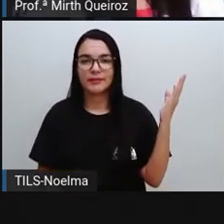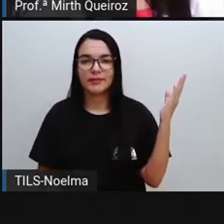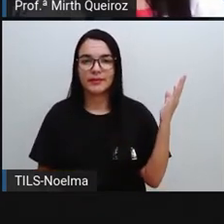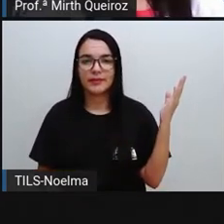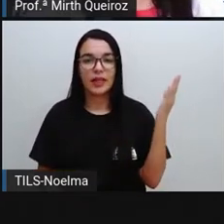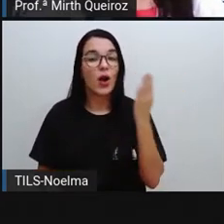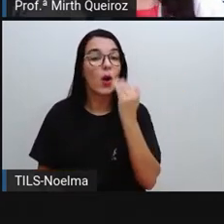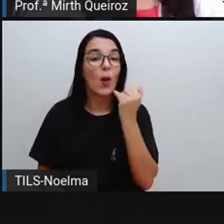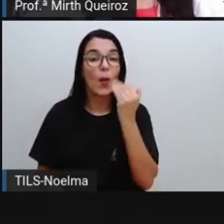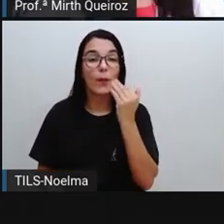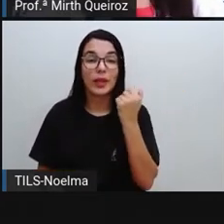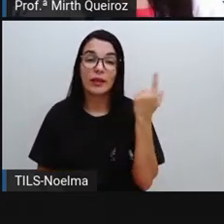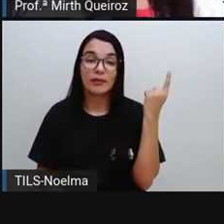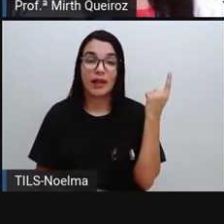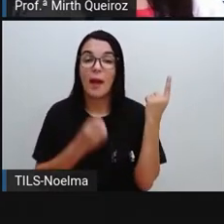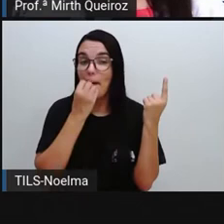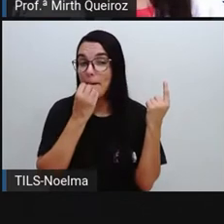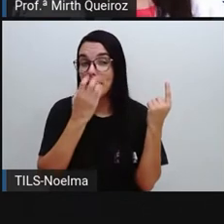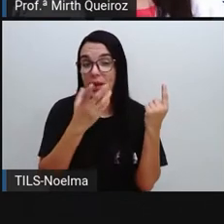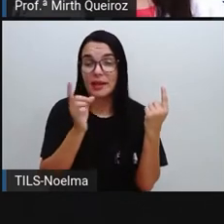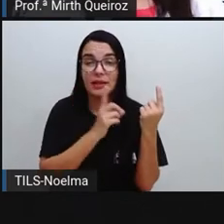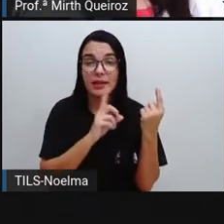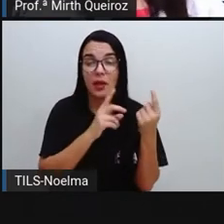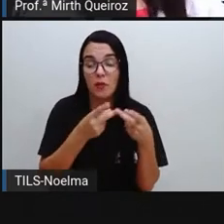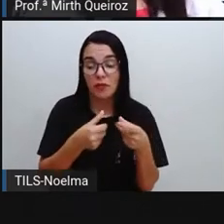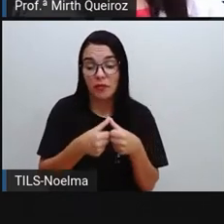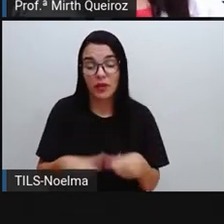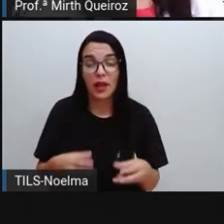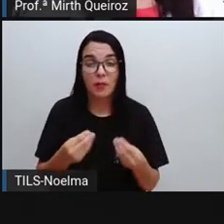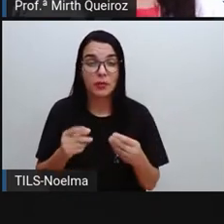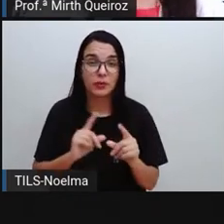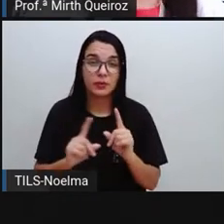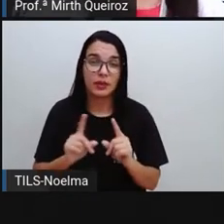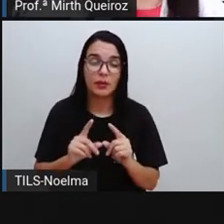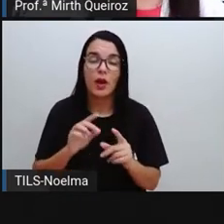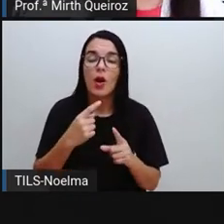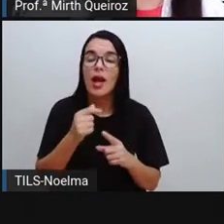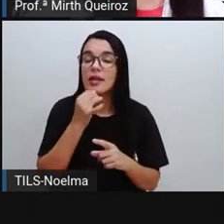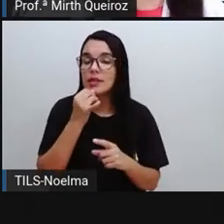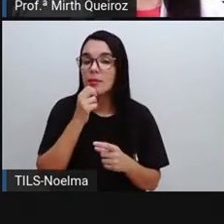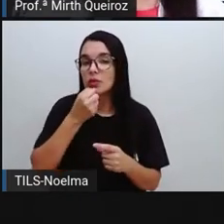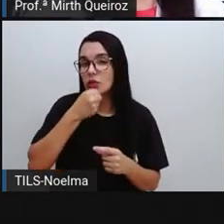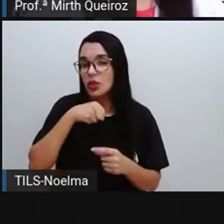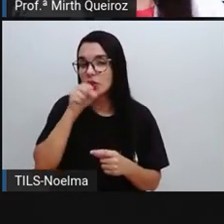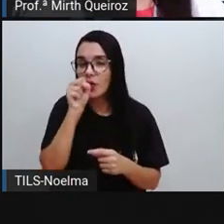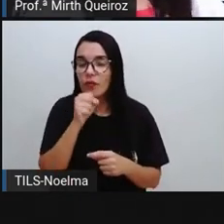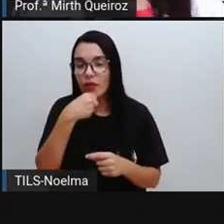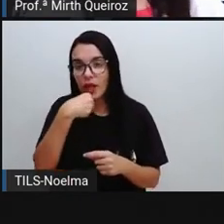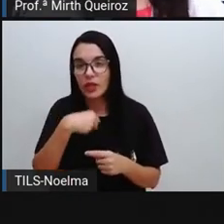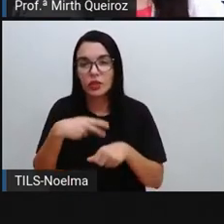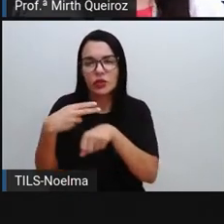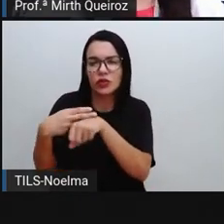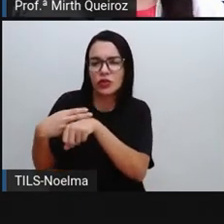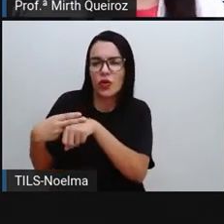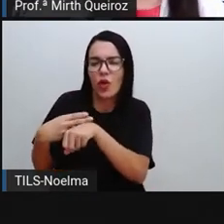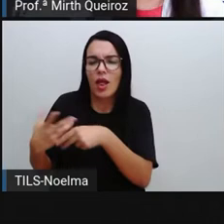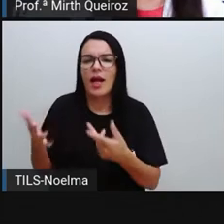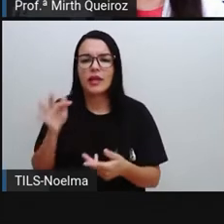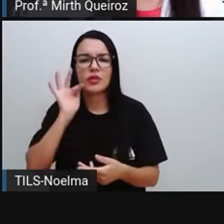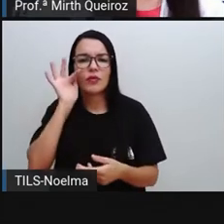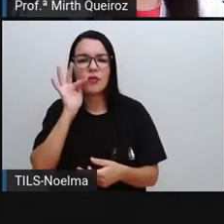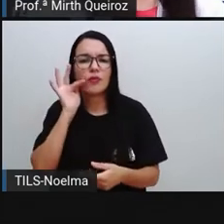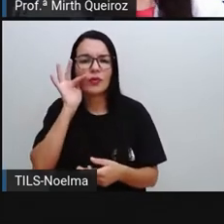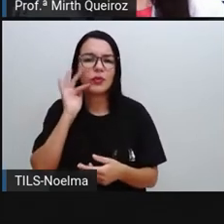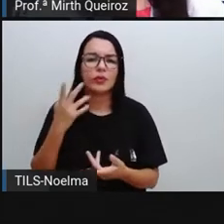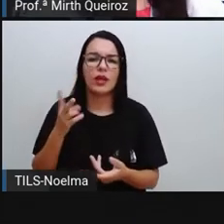o que a gente come, né? Um sorvete que vocês vão tomar, um chocolate que vocês comeram, uma fruta, um